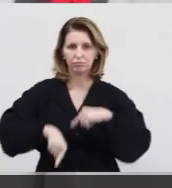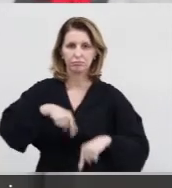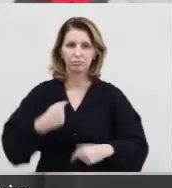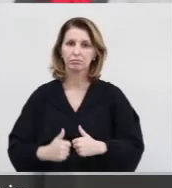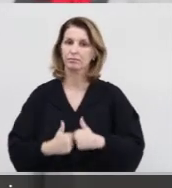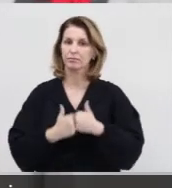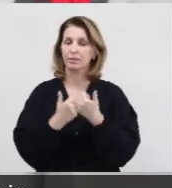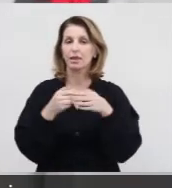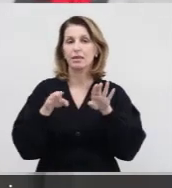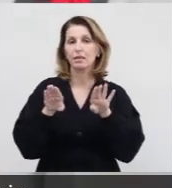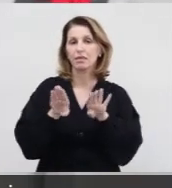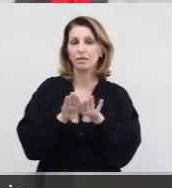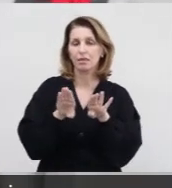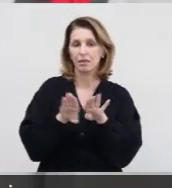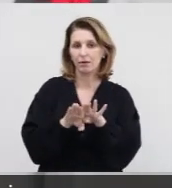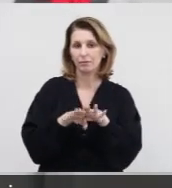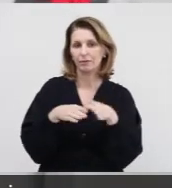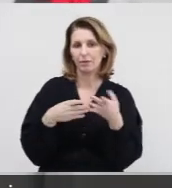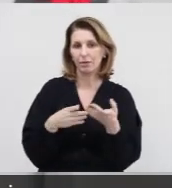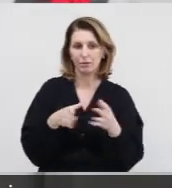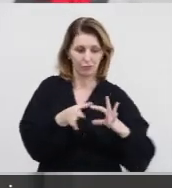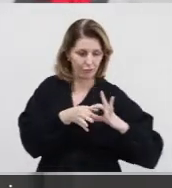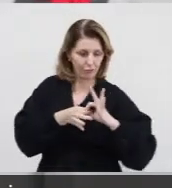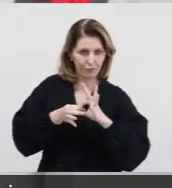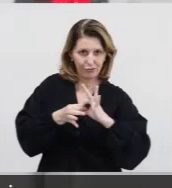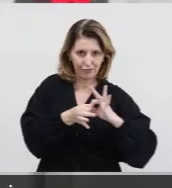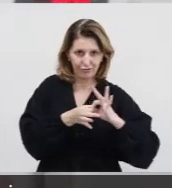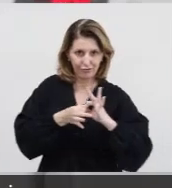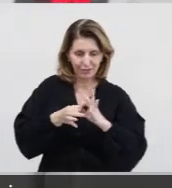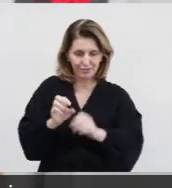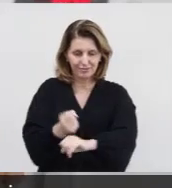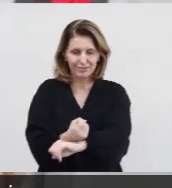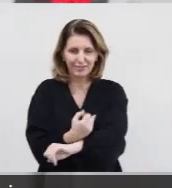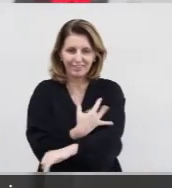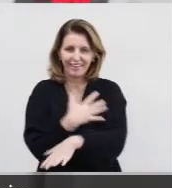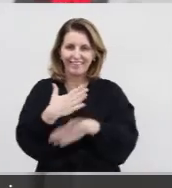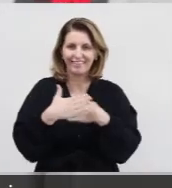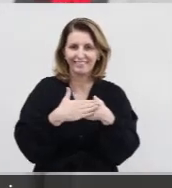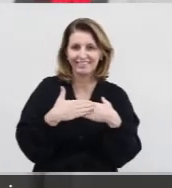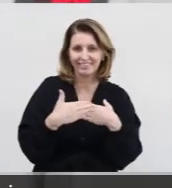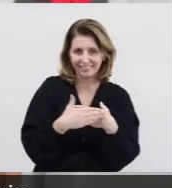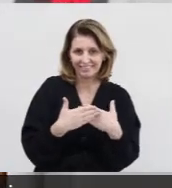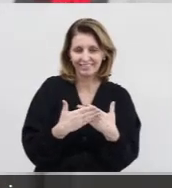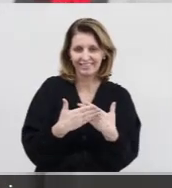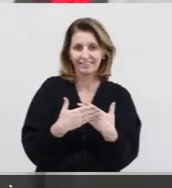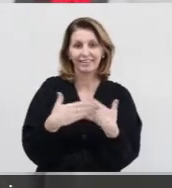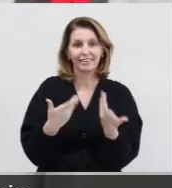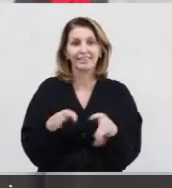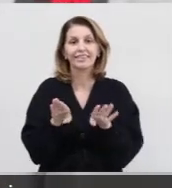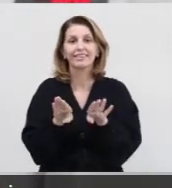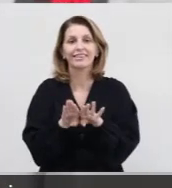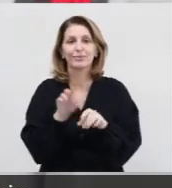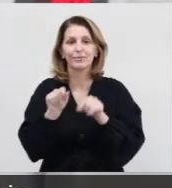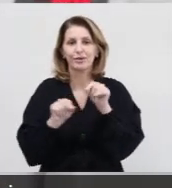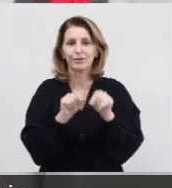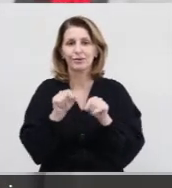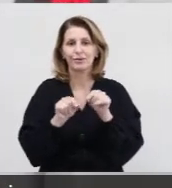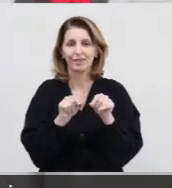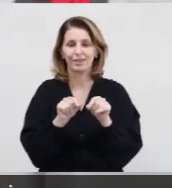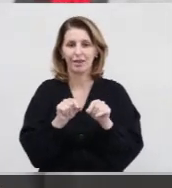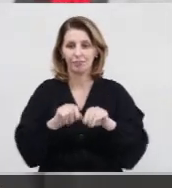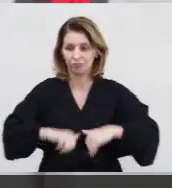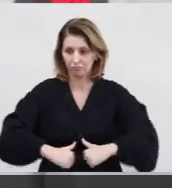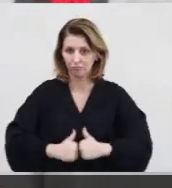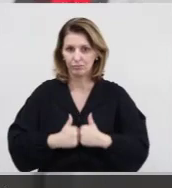bebê. Então, tanto pelo vínculo emocional, afetivo e também por esse fator